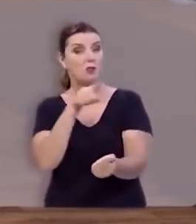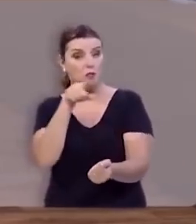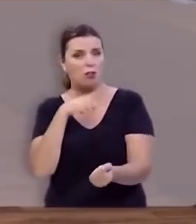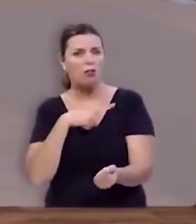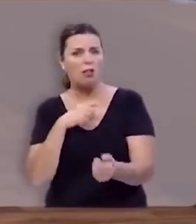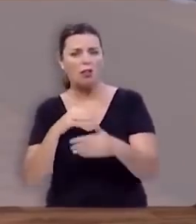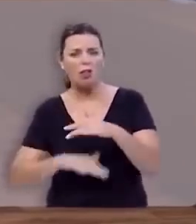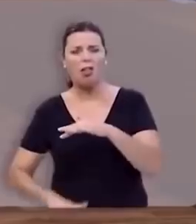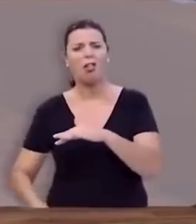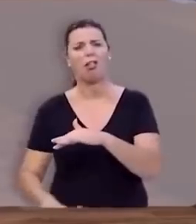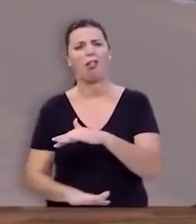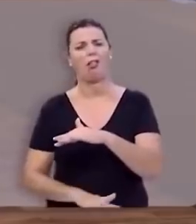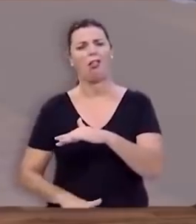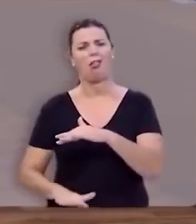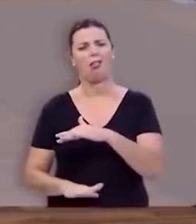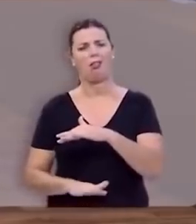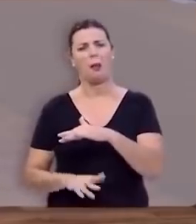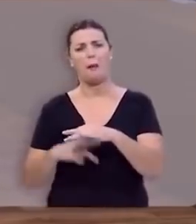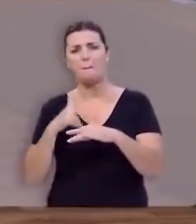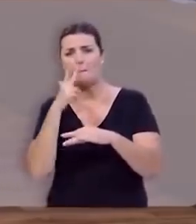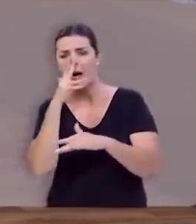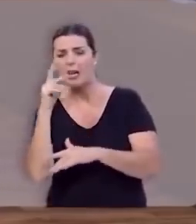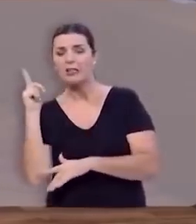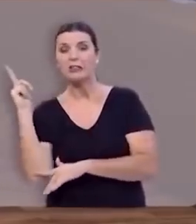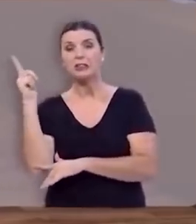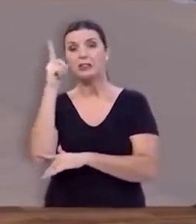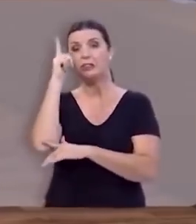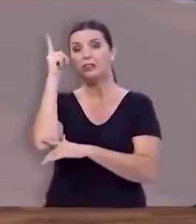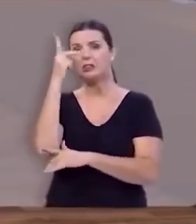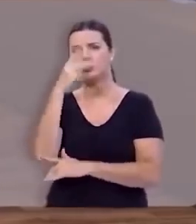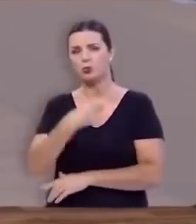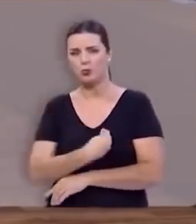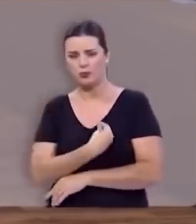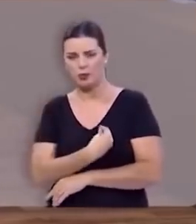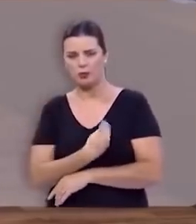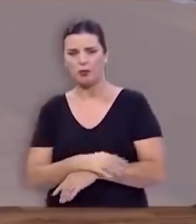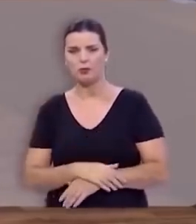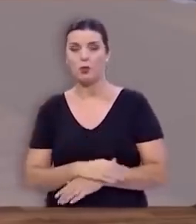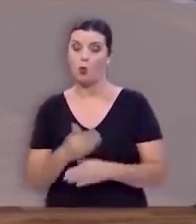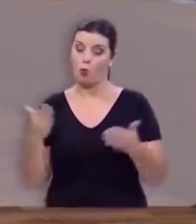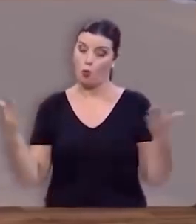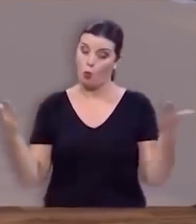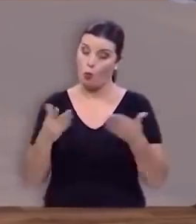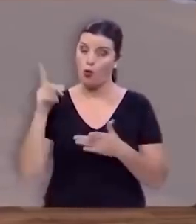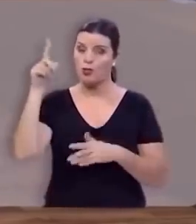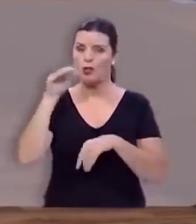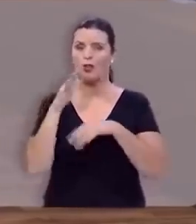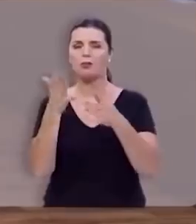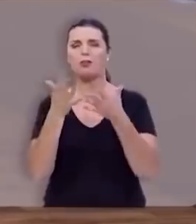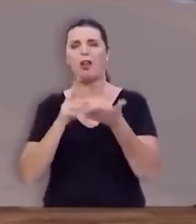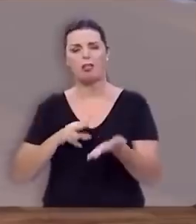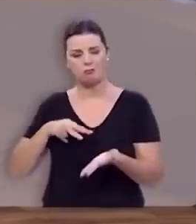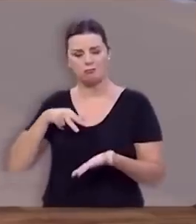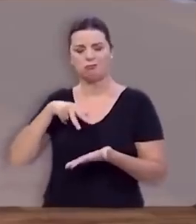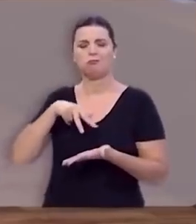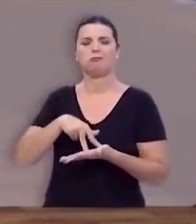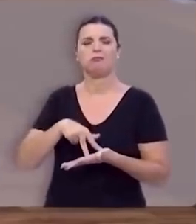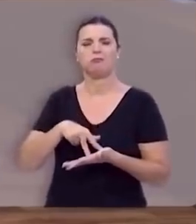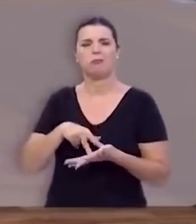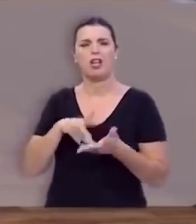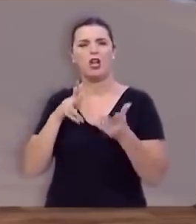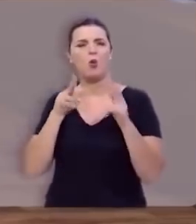levado você para baixo, tem sido verdadeiros gigantes na sua vida. Hoje Deus quer levantar você